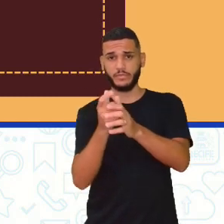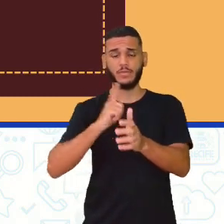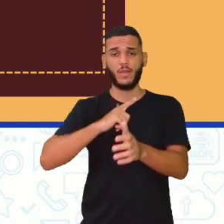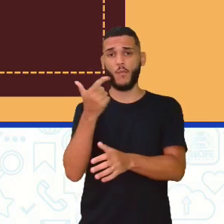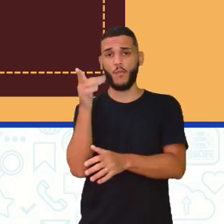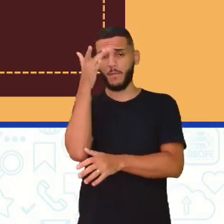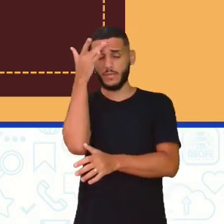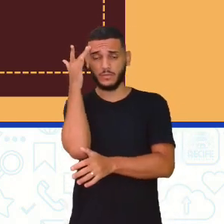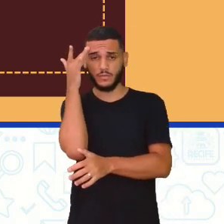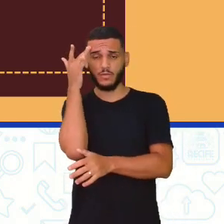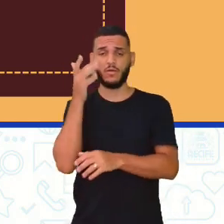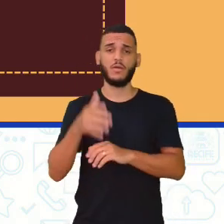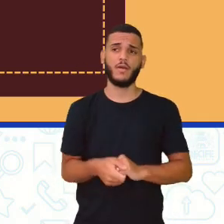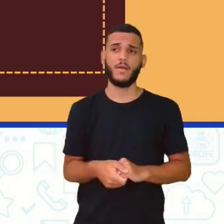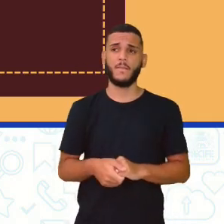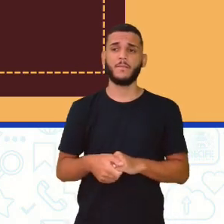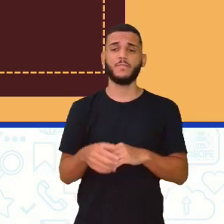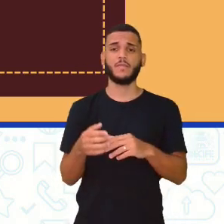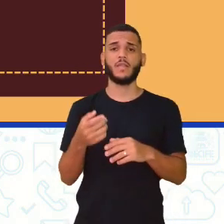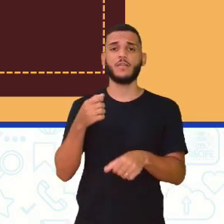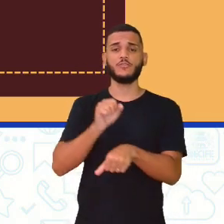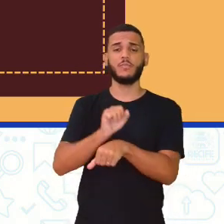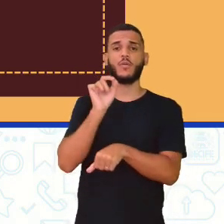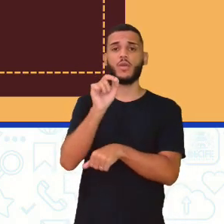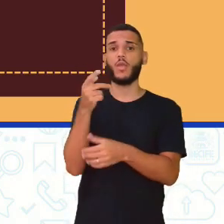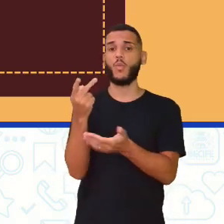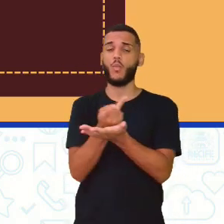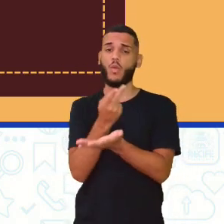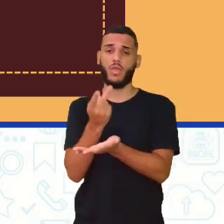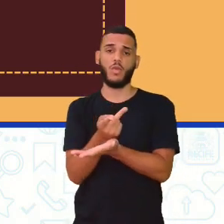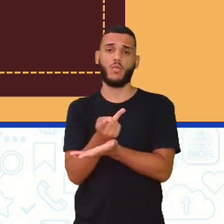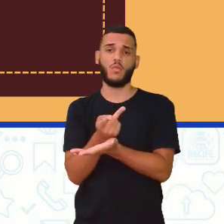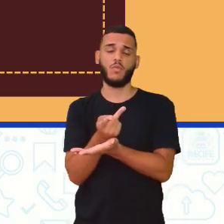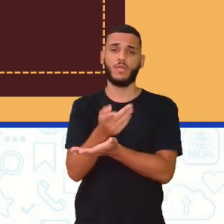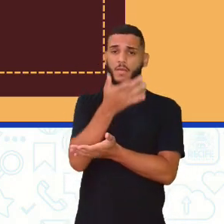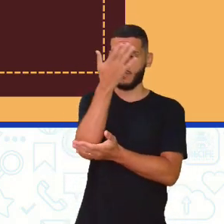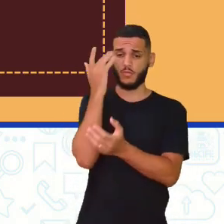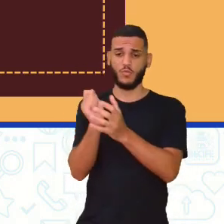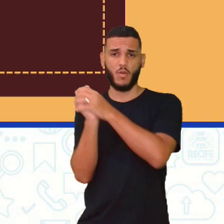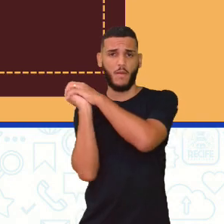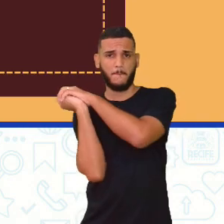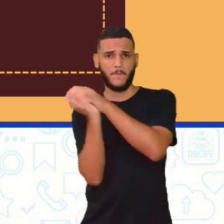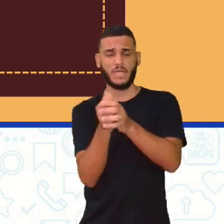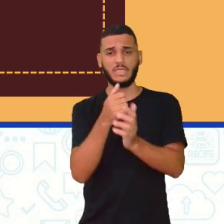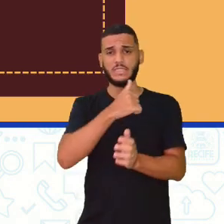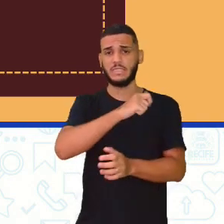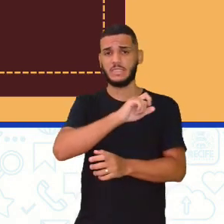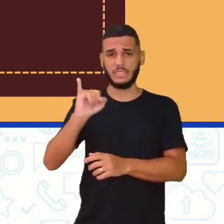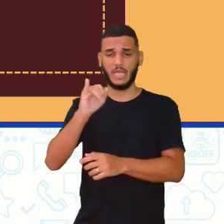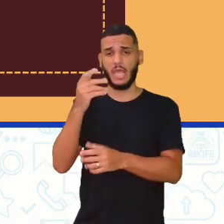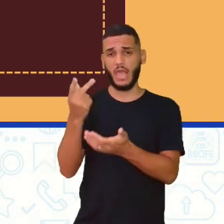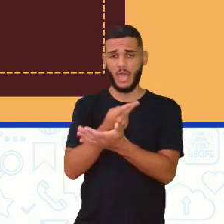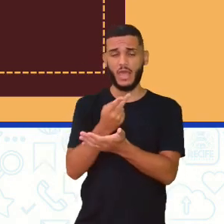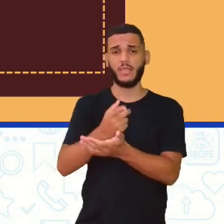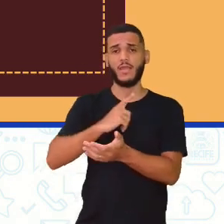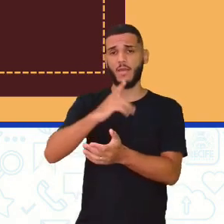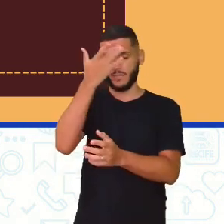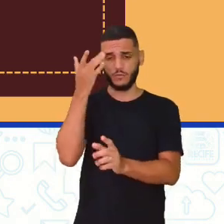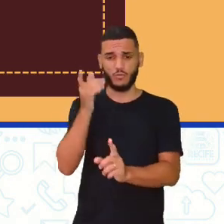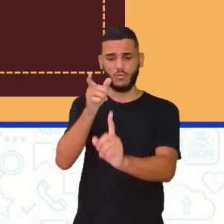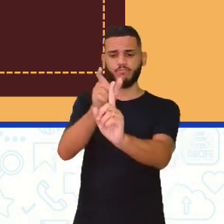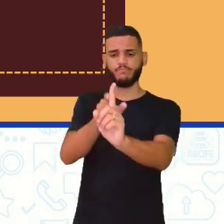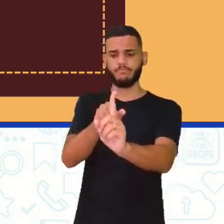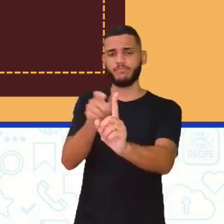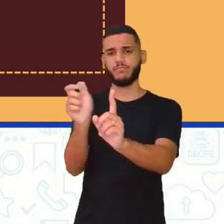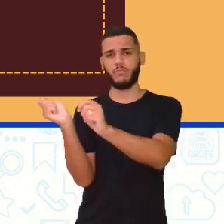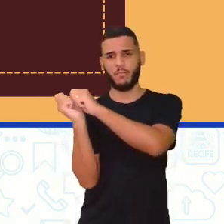pessoa esperando ali, de repente, um erro, né? Do rebatedor. Se ele errar, tem uma pessoa ali para segurar essa